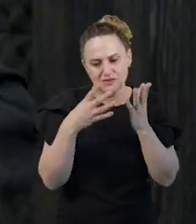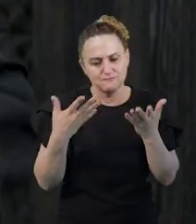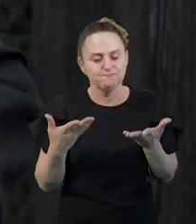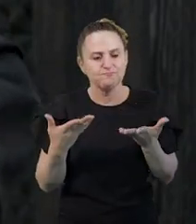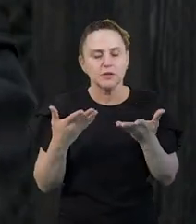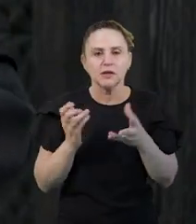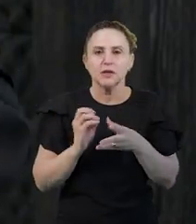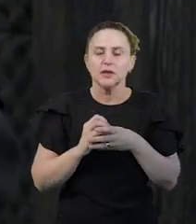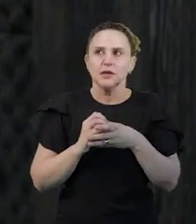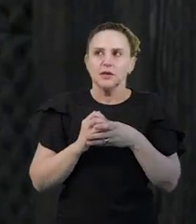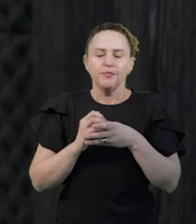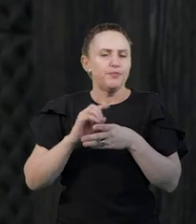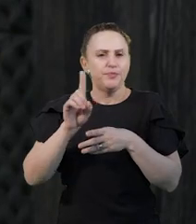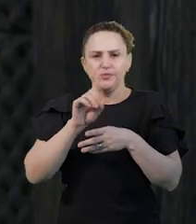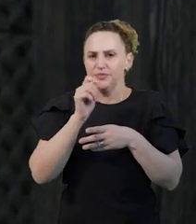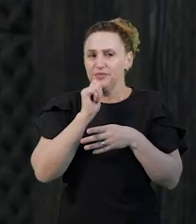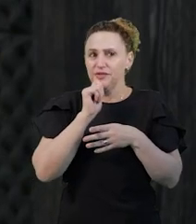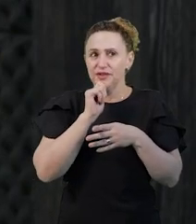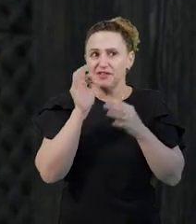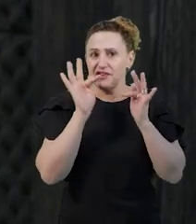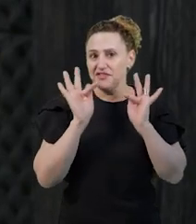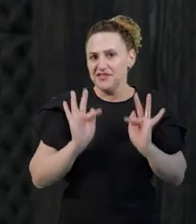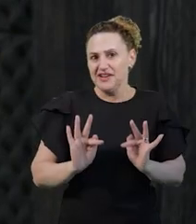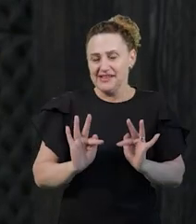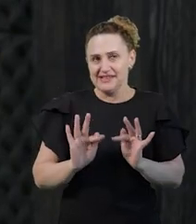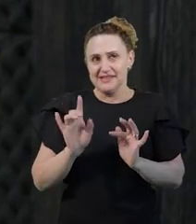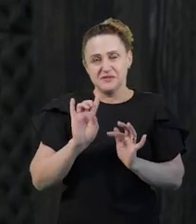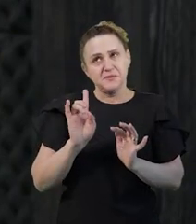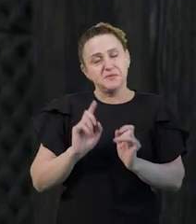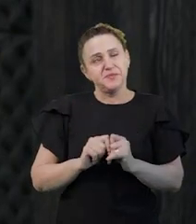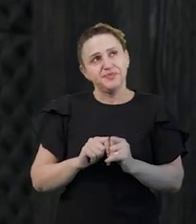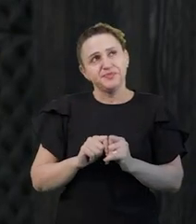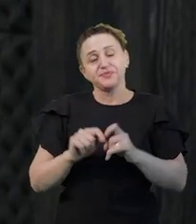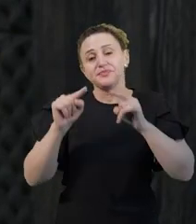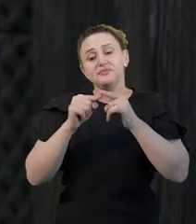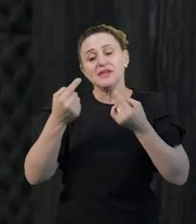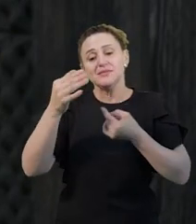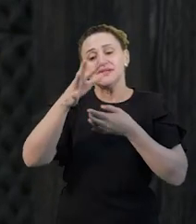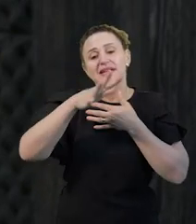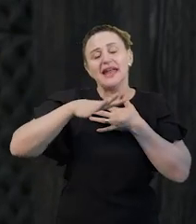Então, ainda não estava feliz. E aí fui buscar justamente na área,